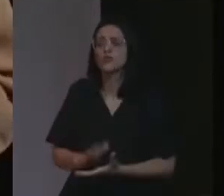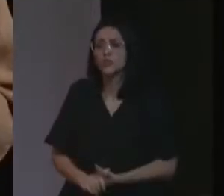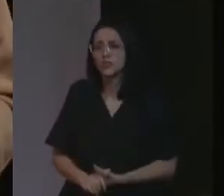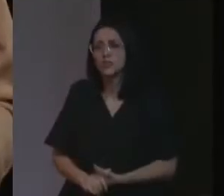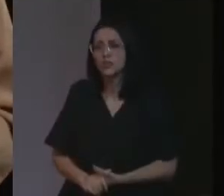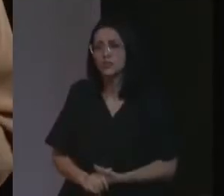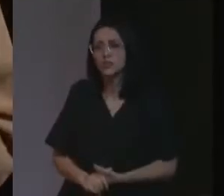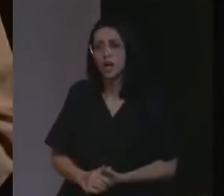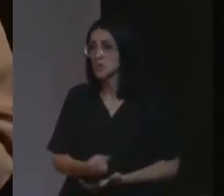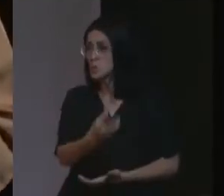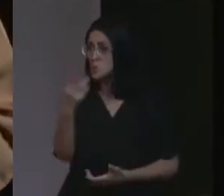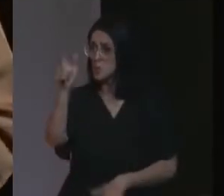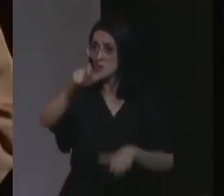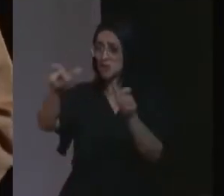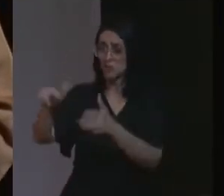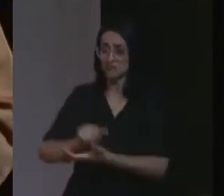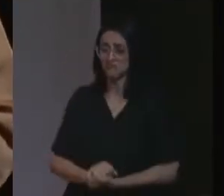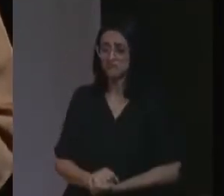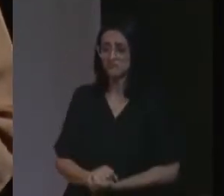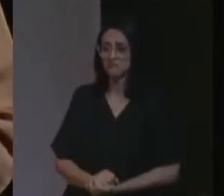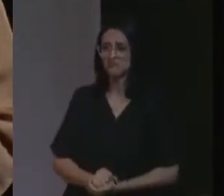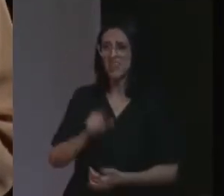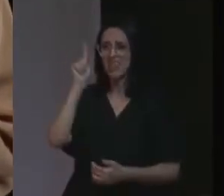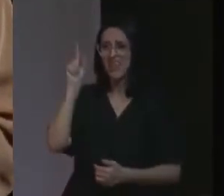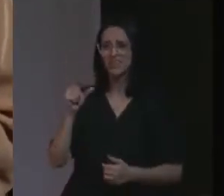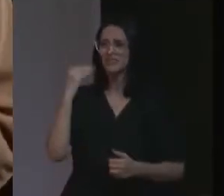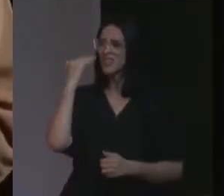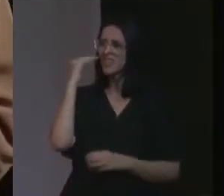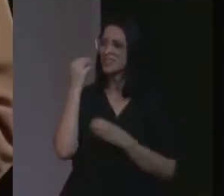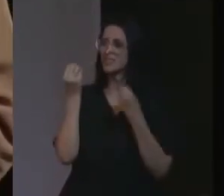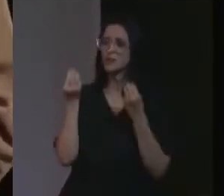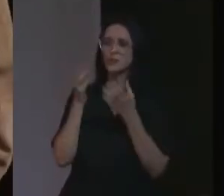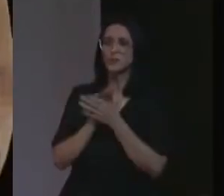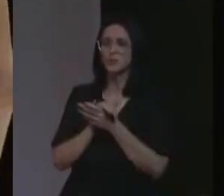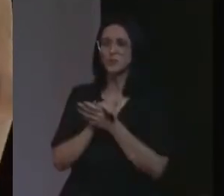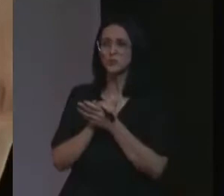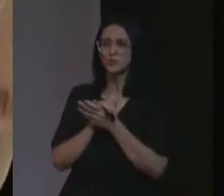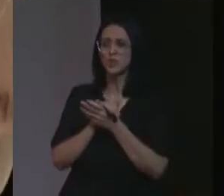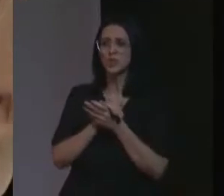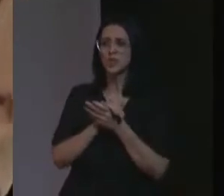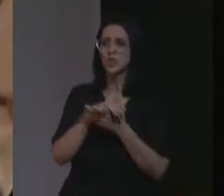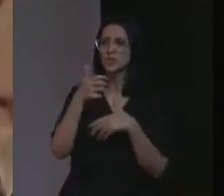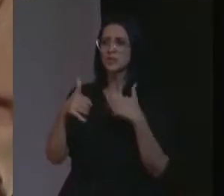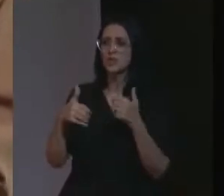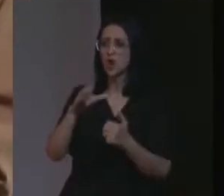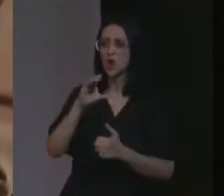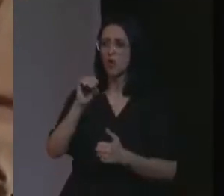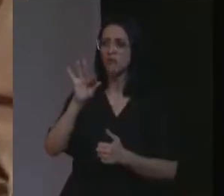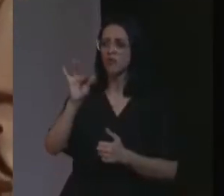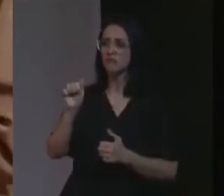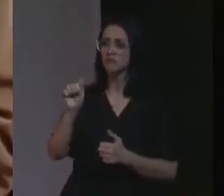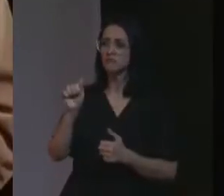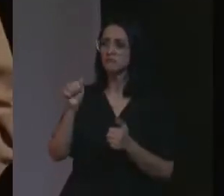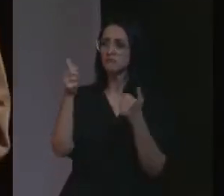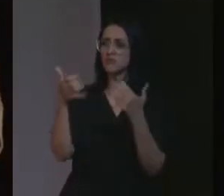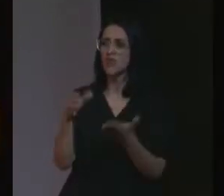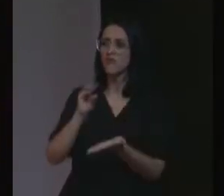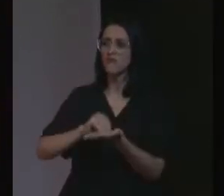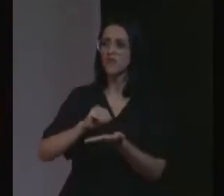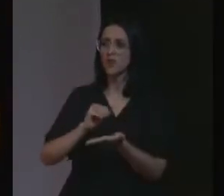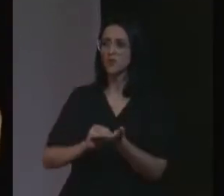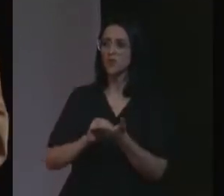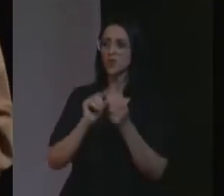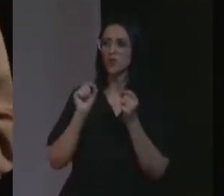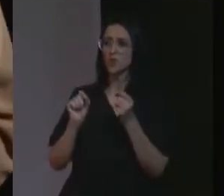E de várias pessoas. Então, é isso que eu queria entender. Eu acho que, quando se falou de Sankofa aqui, eu acho que faltou um buntu.